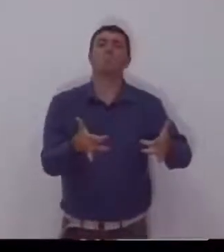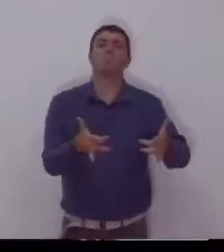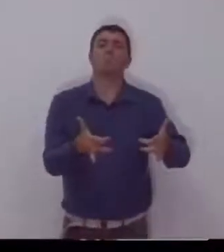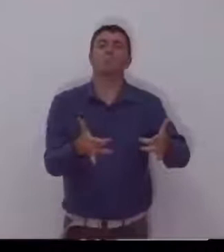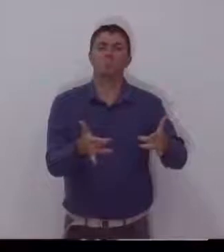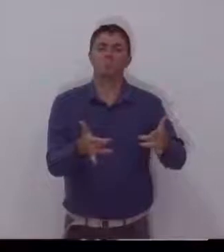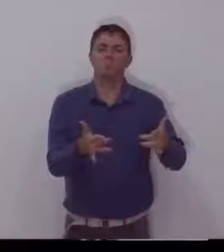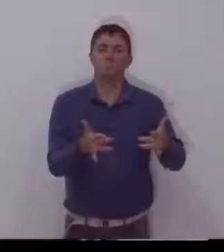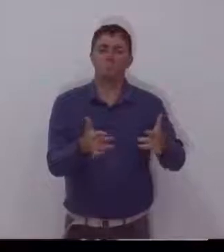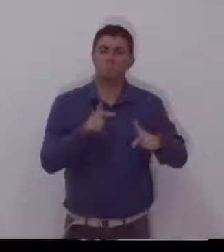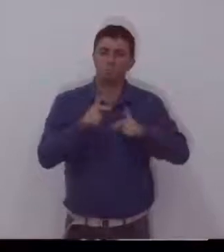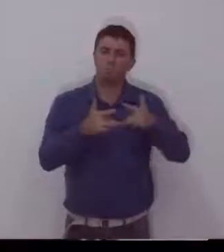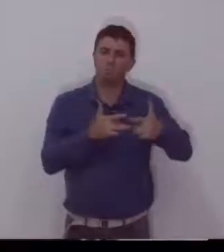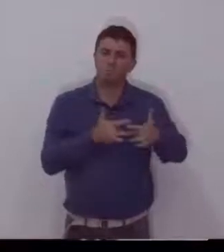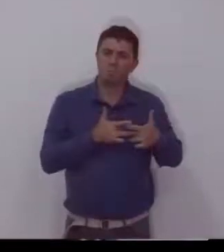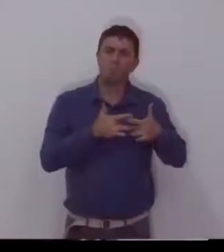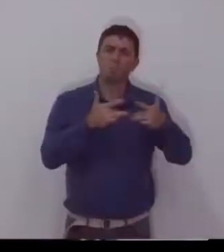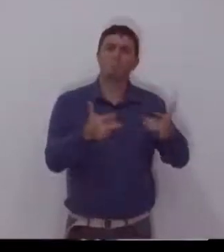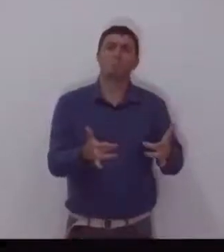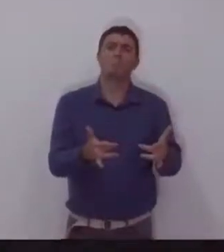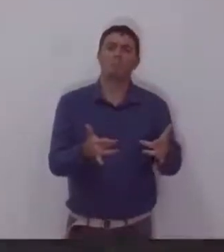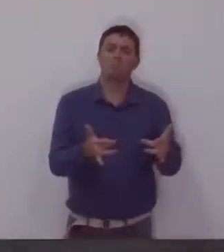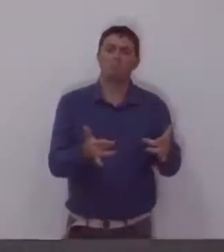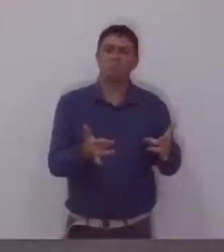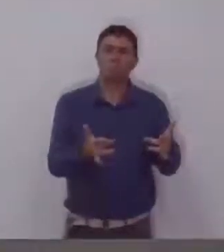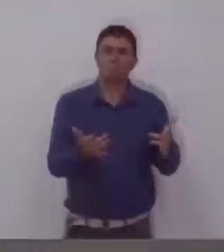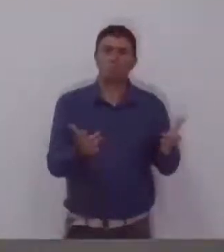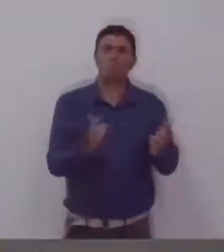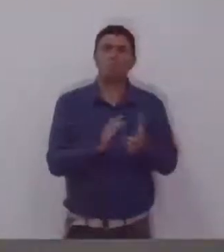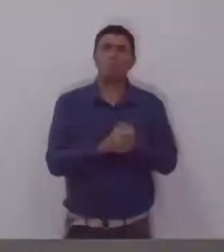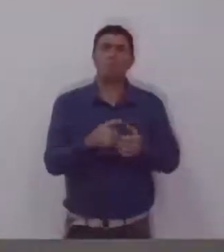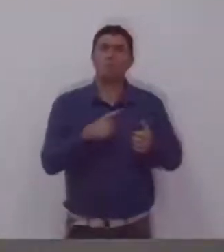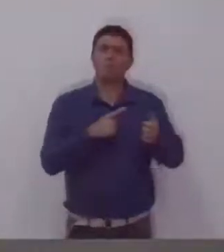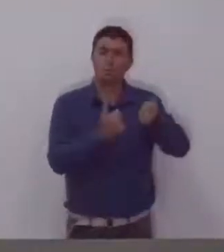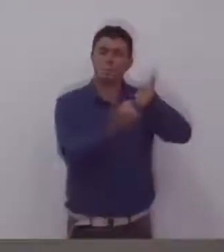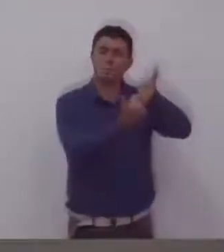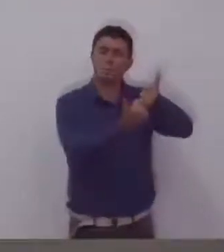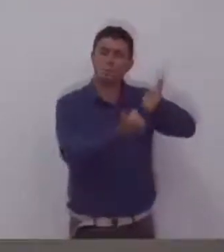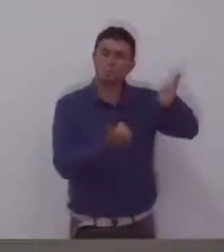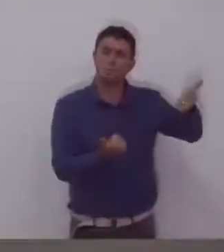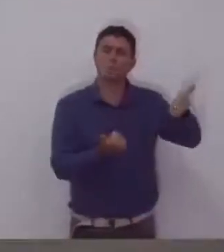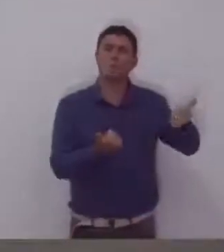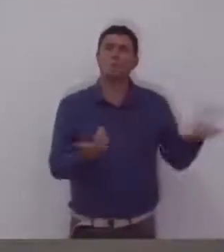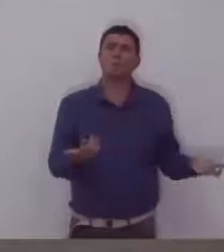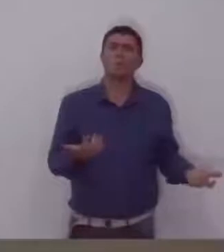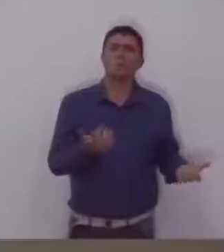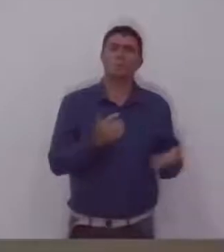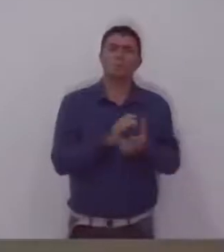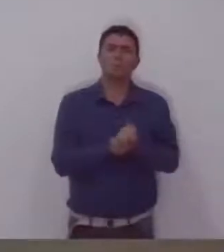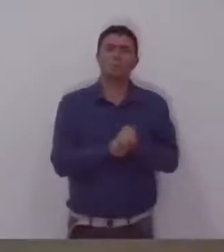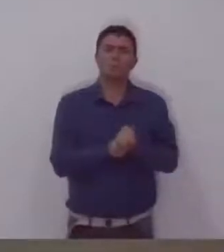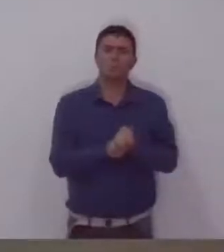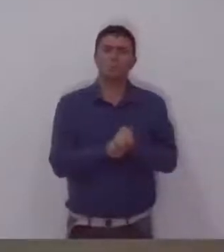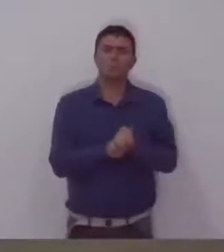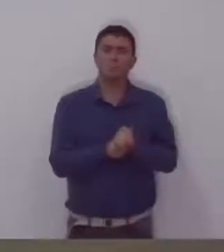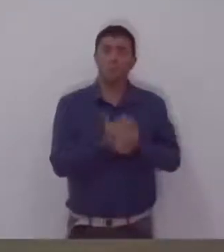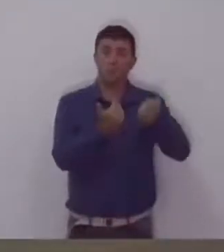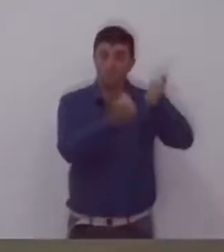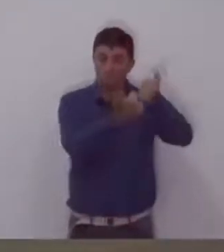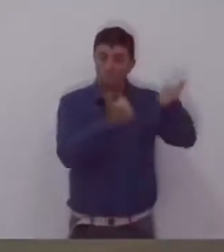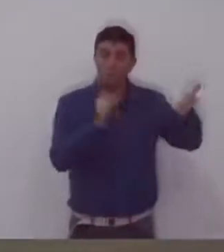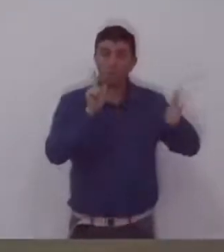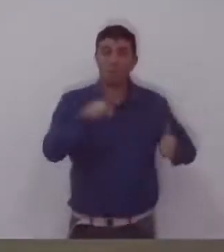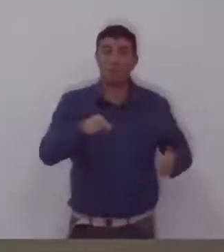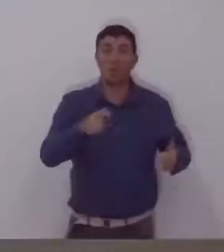porque a grande maioria, na verdade, toda a diretoria, o Nil já foi diretor de uma entidade, toda a diretoria não recebe,